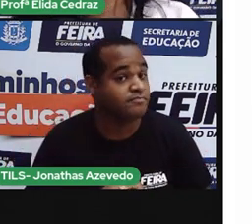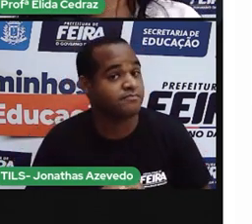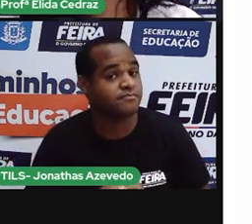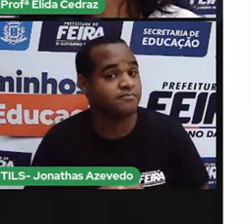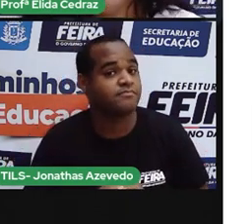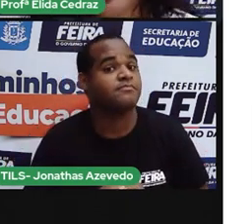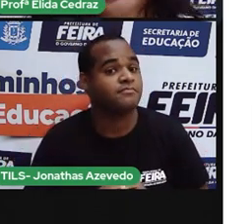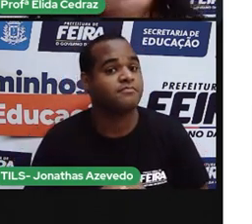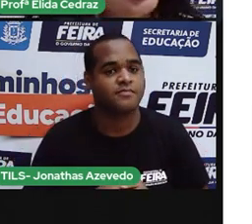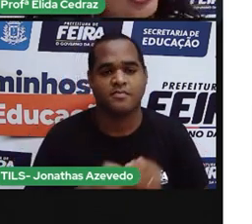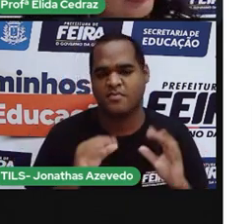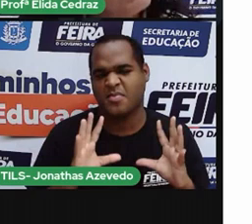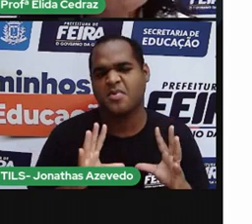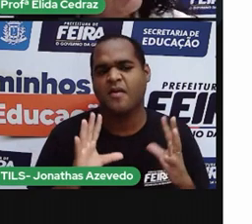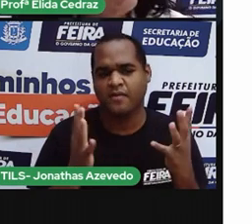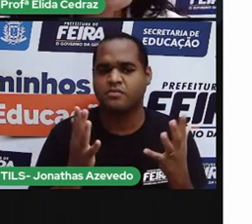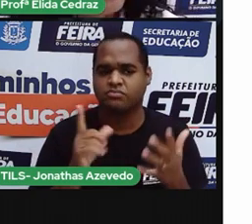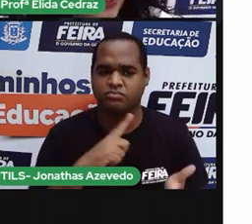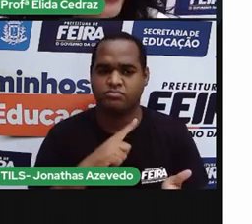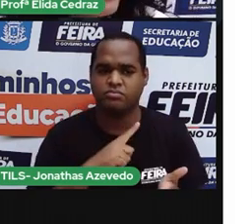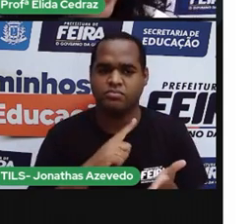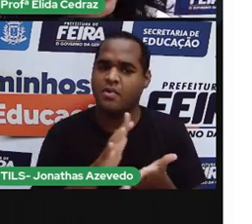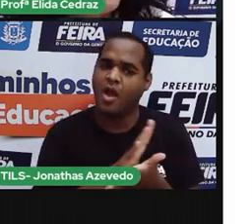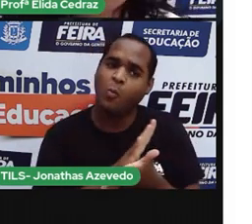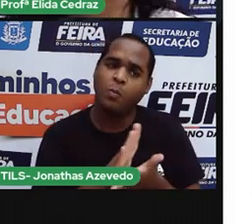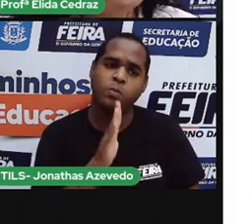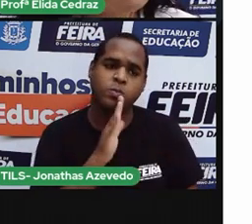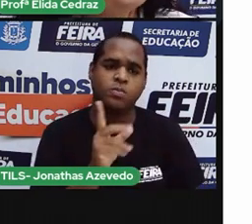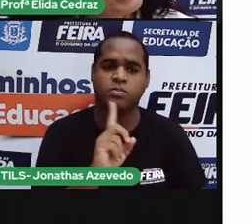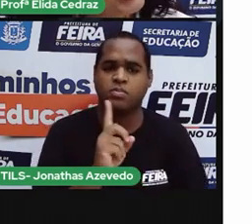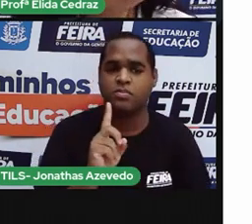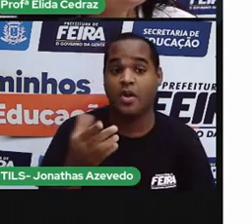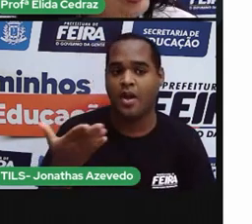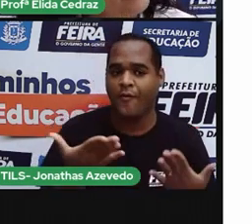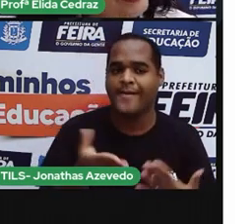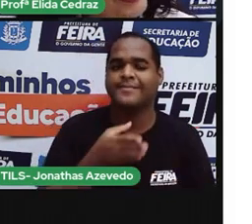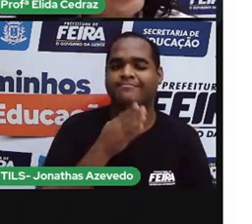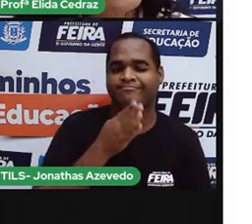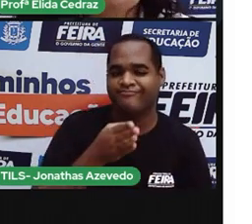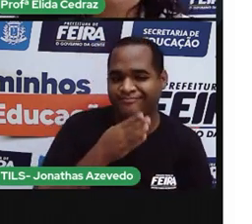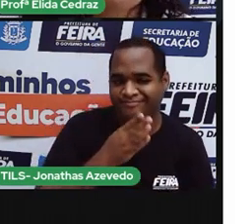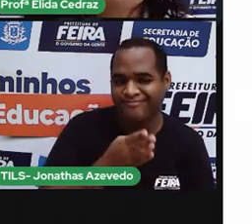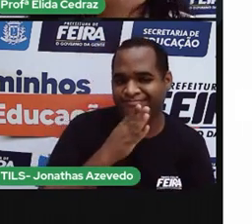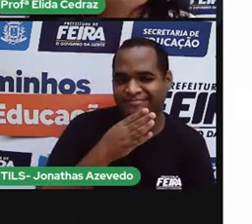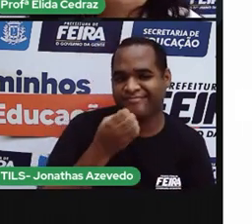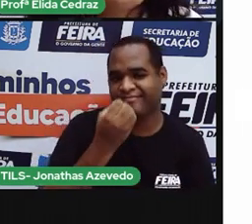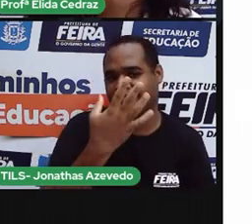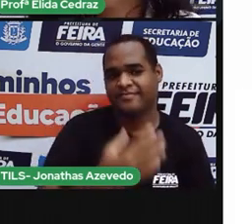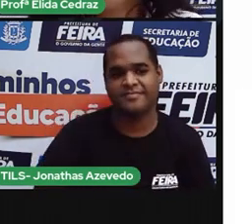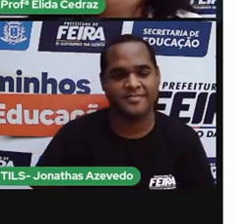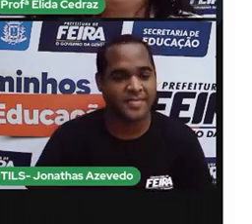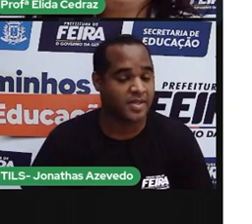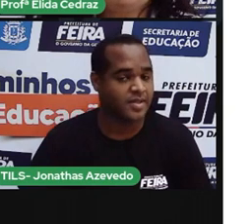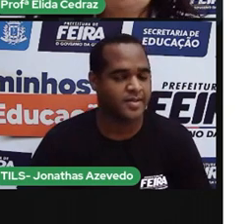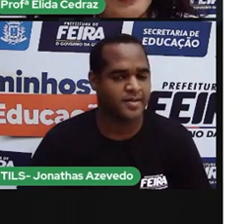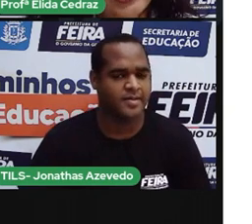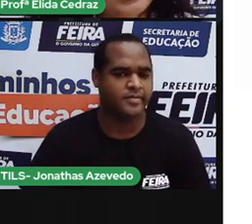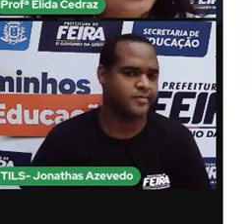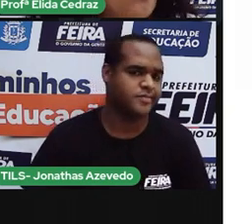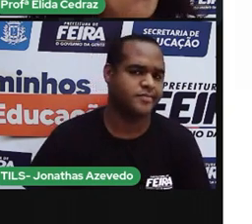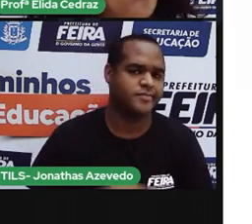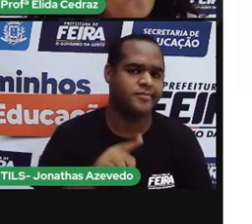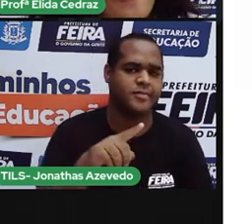Tem festas que a gente não conhecia, mas agora a gente já conhece. De qual dessas